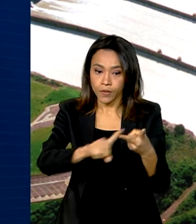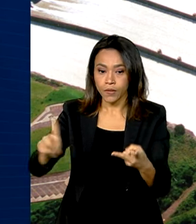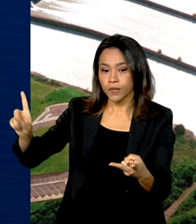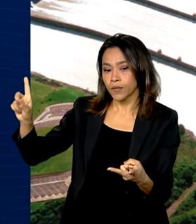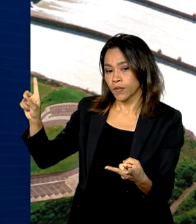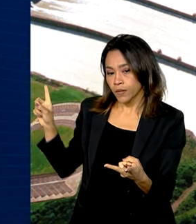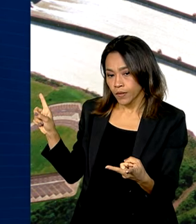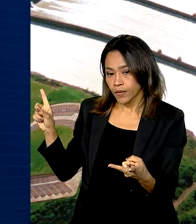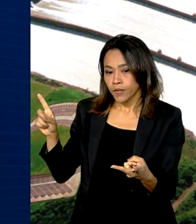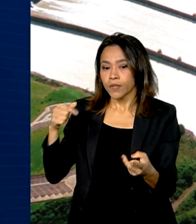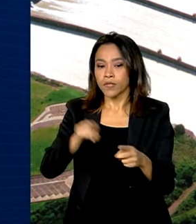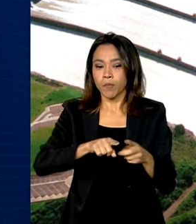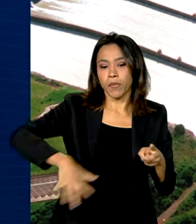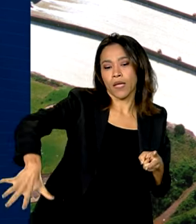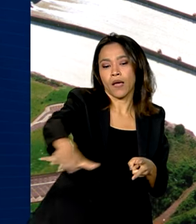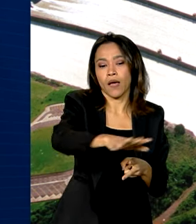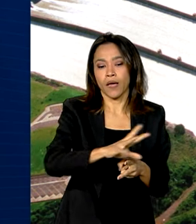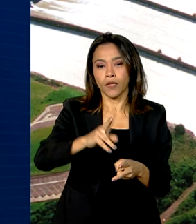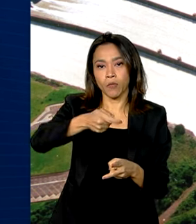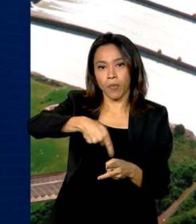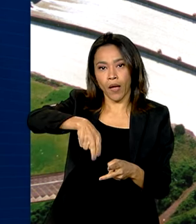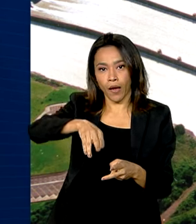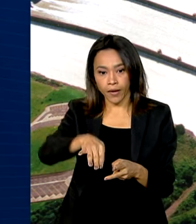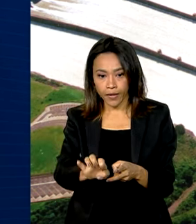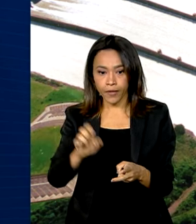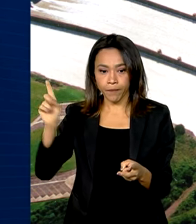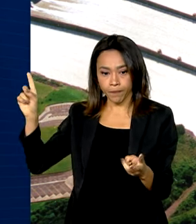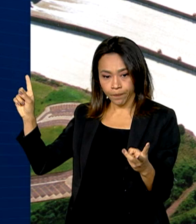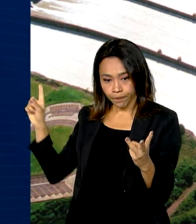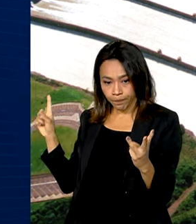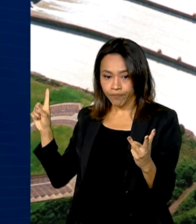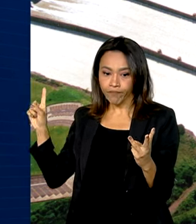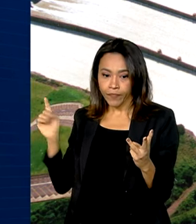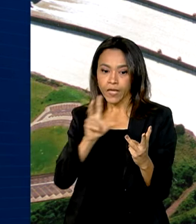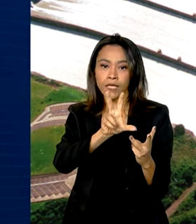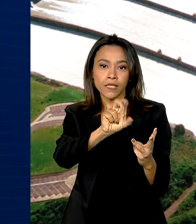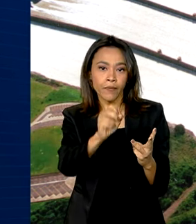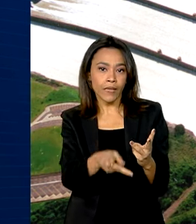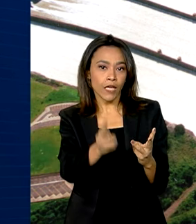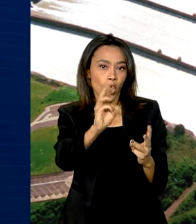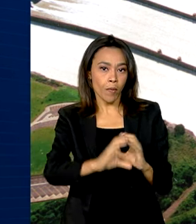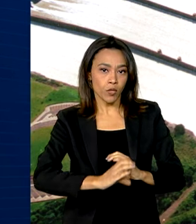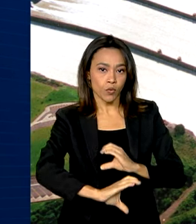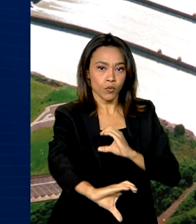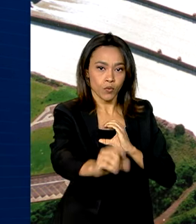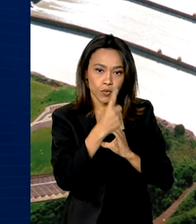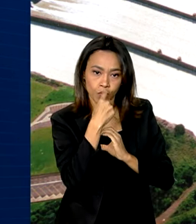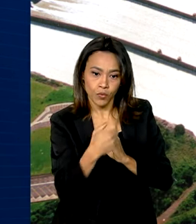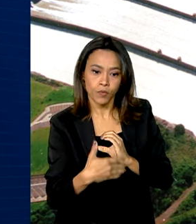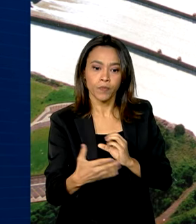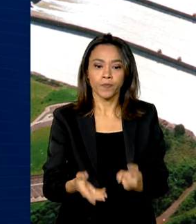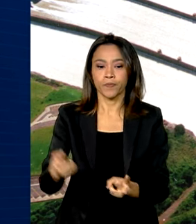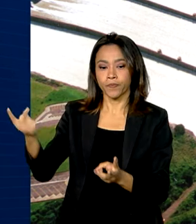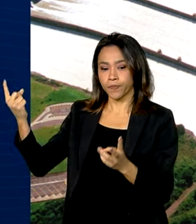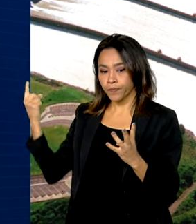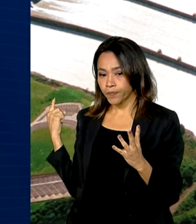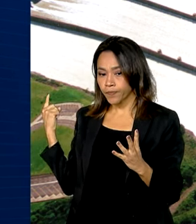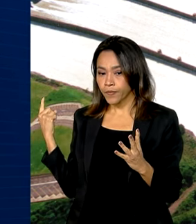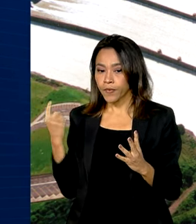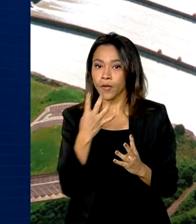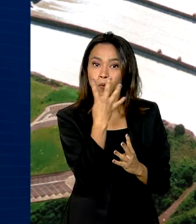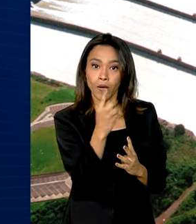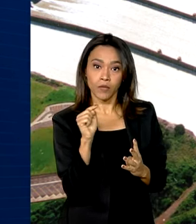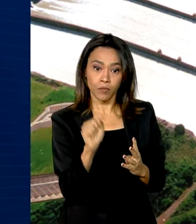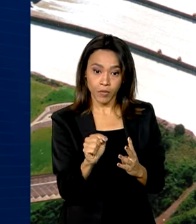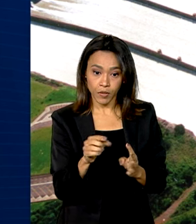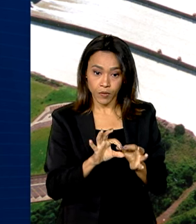Parque Linear DOCA, a execução de 50 quilômetros de rede coletora de esgoto, mais de 4 mil ligações de esgoto